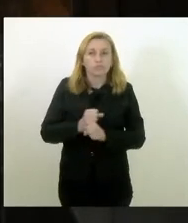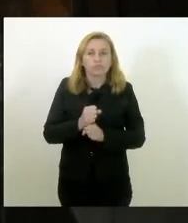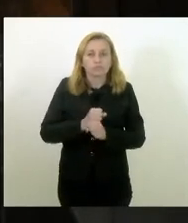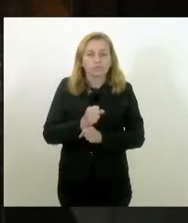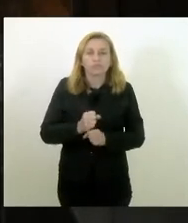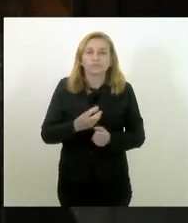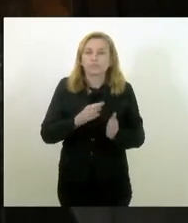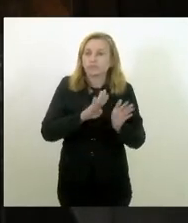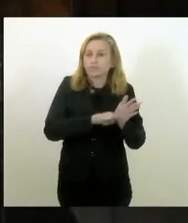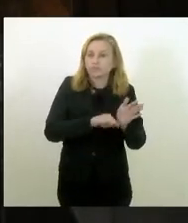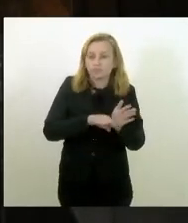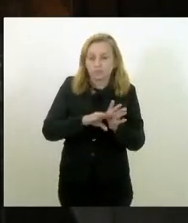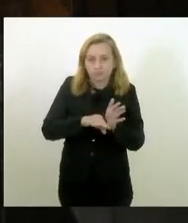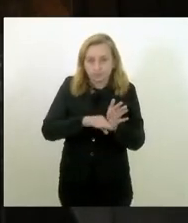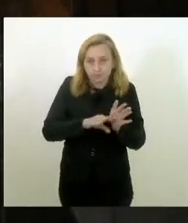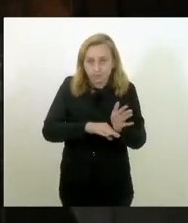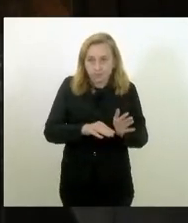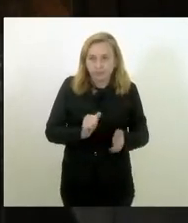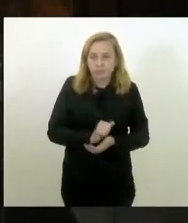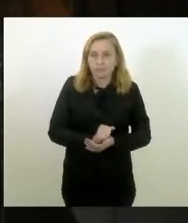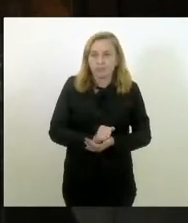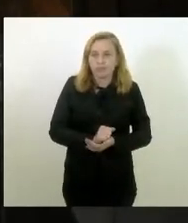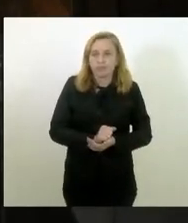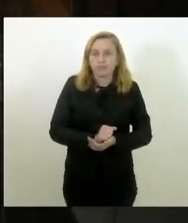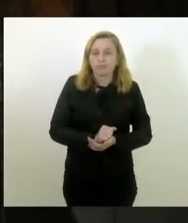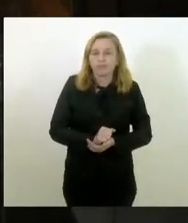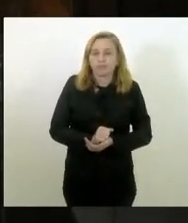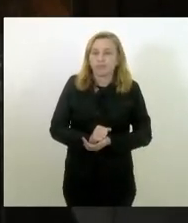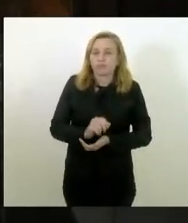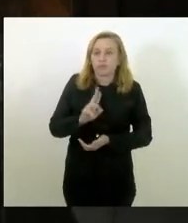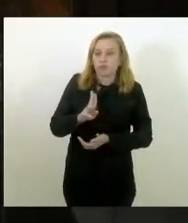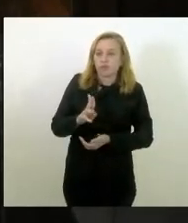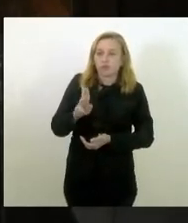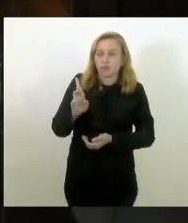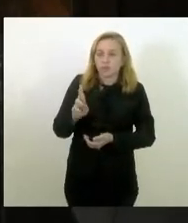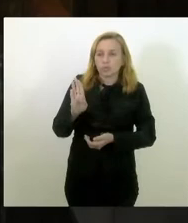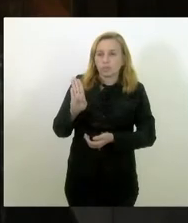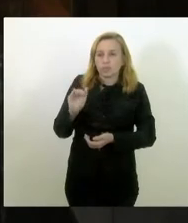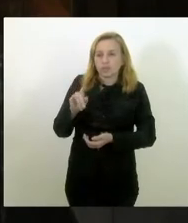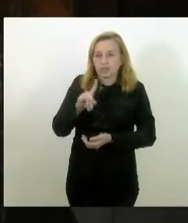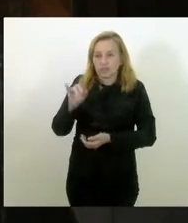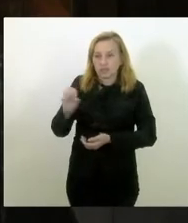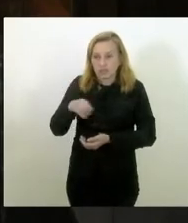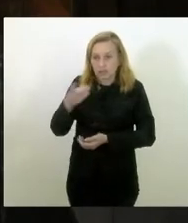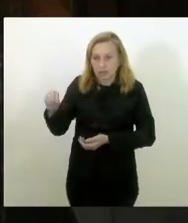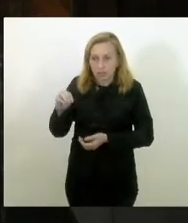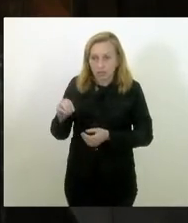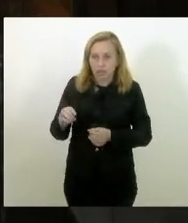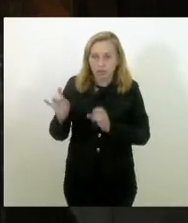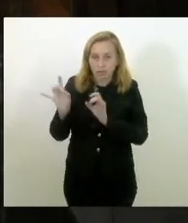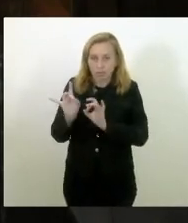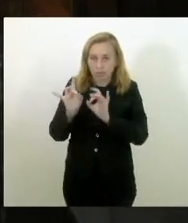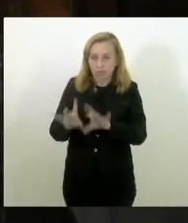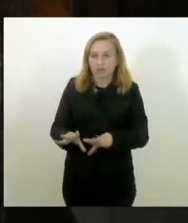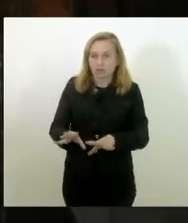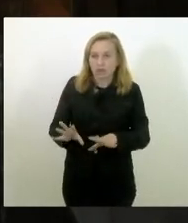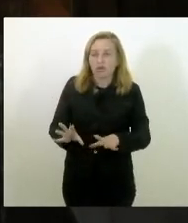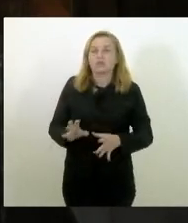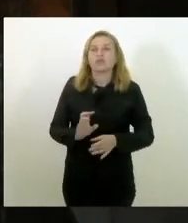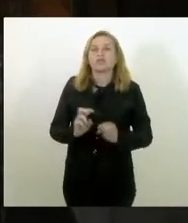gastavam, gastavam em urbanização e outros floreios e abandonavam a questão central,